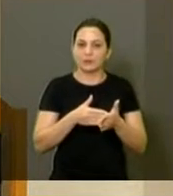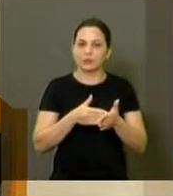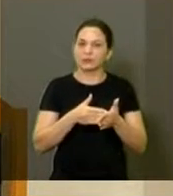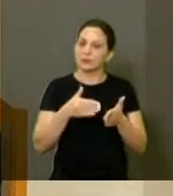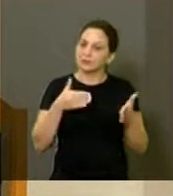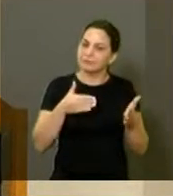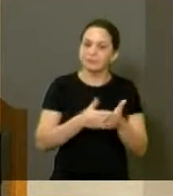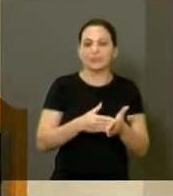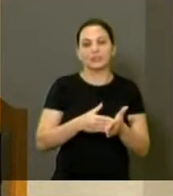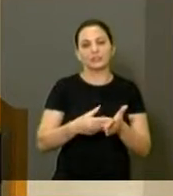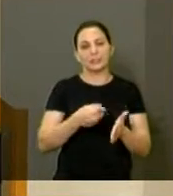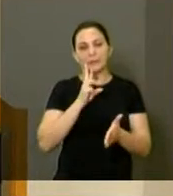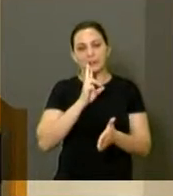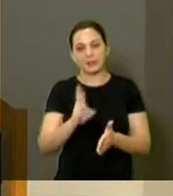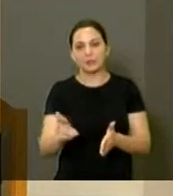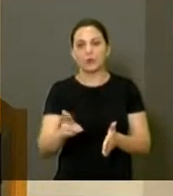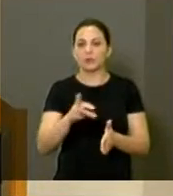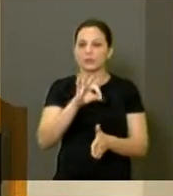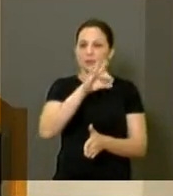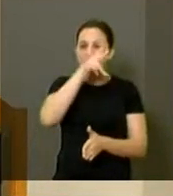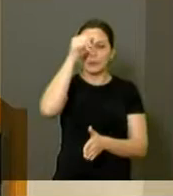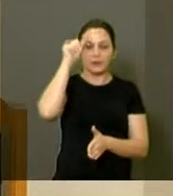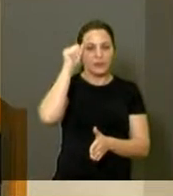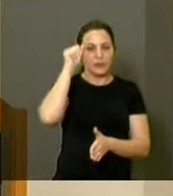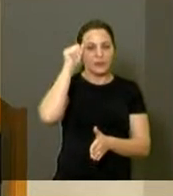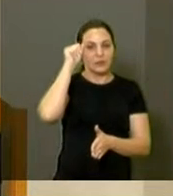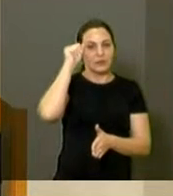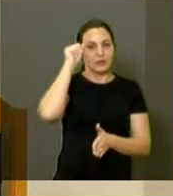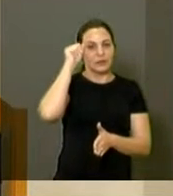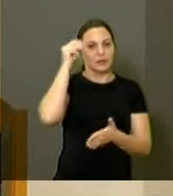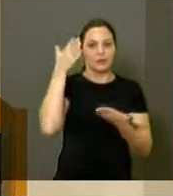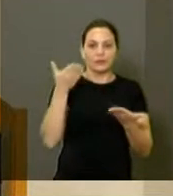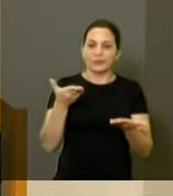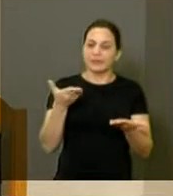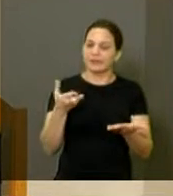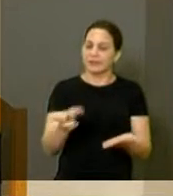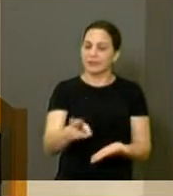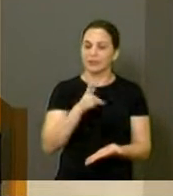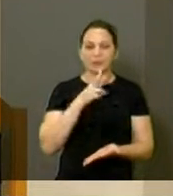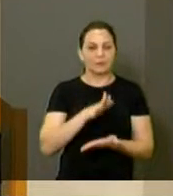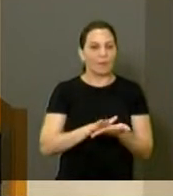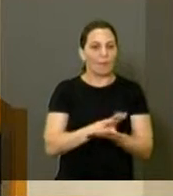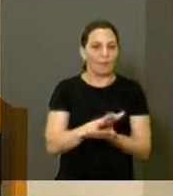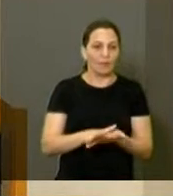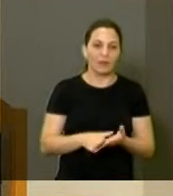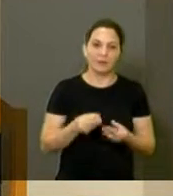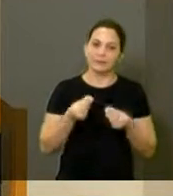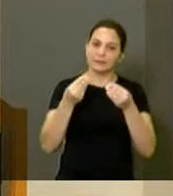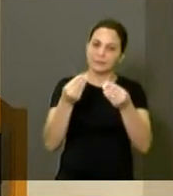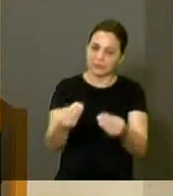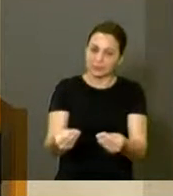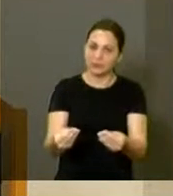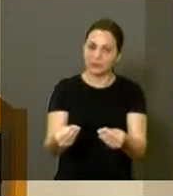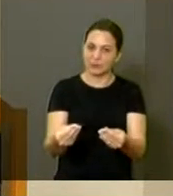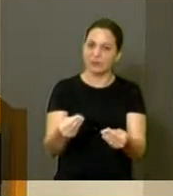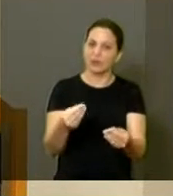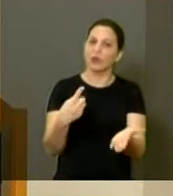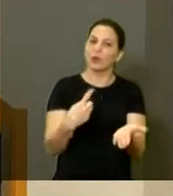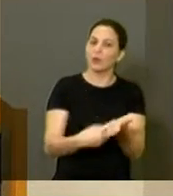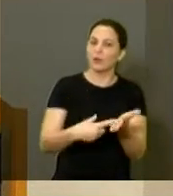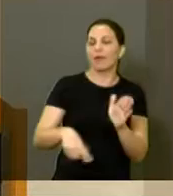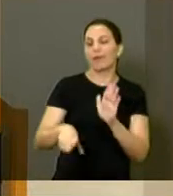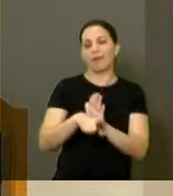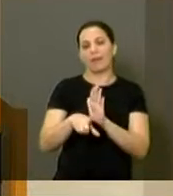passou, e a presidência da Câmara está enviando para um ofício à prefeitura, solicitando o cumprimento da lei.